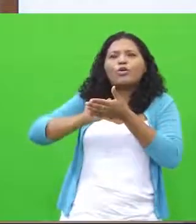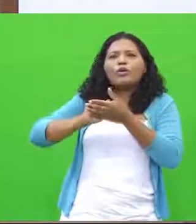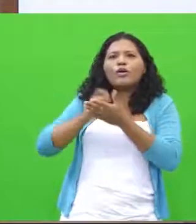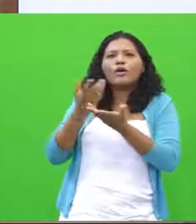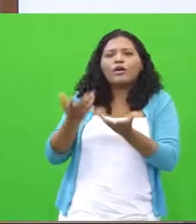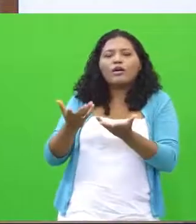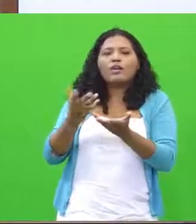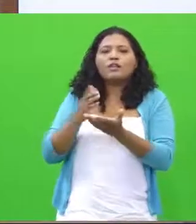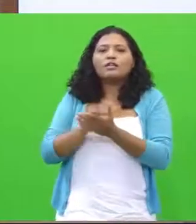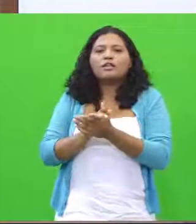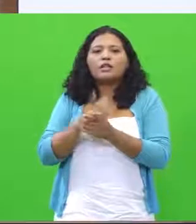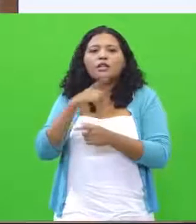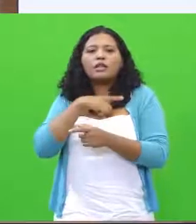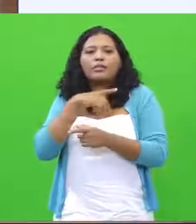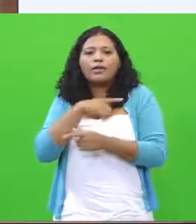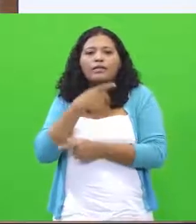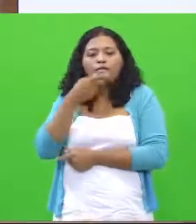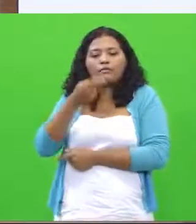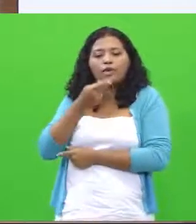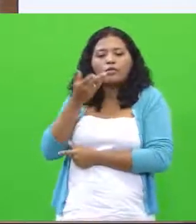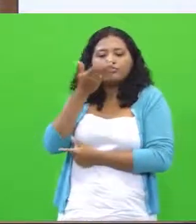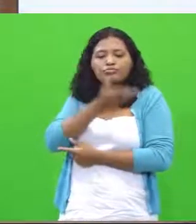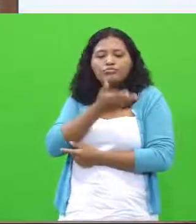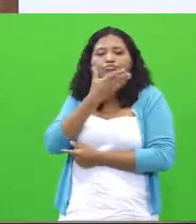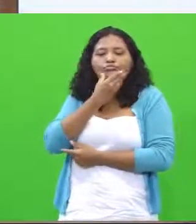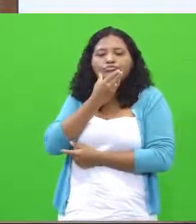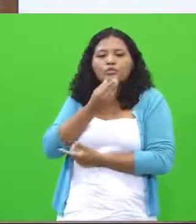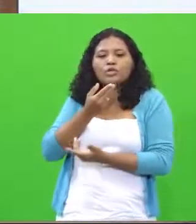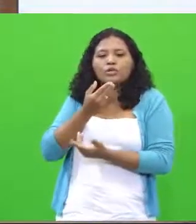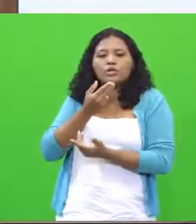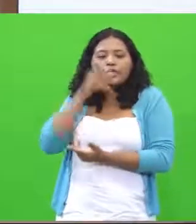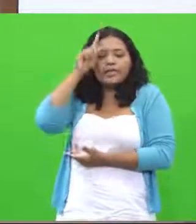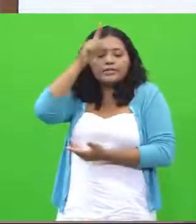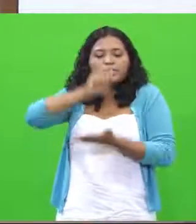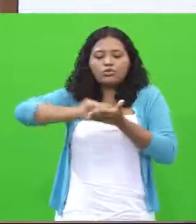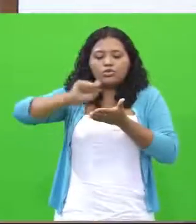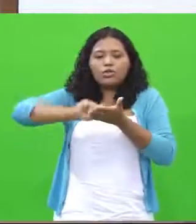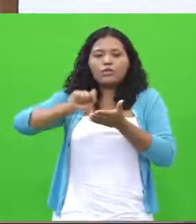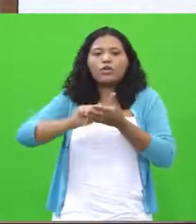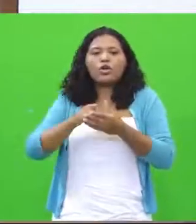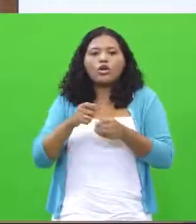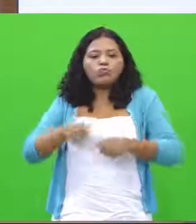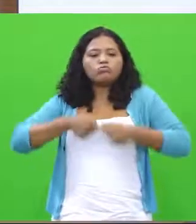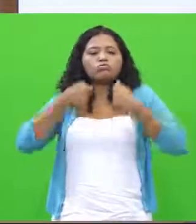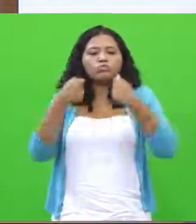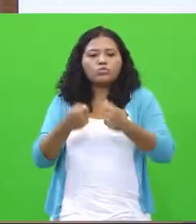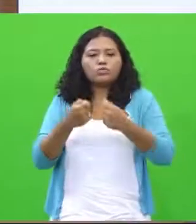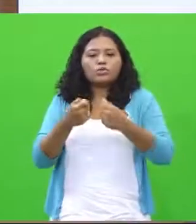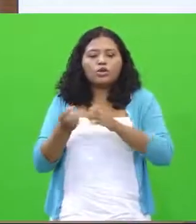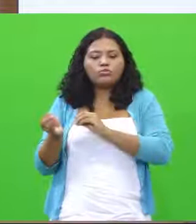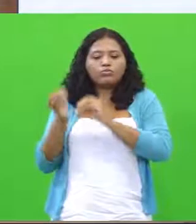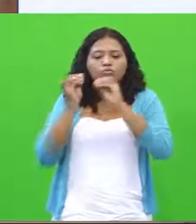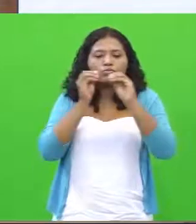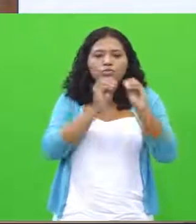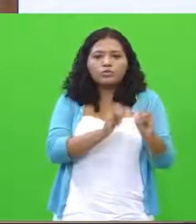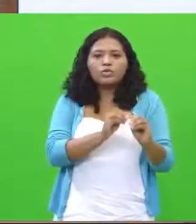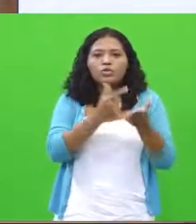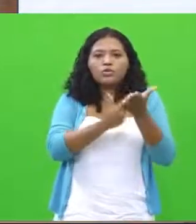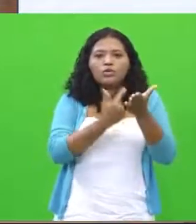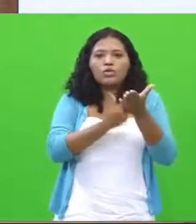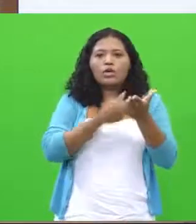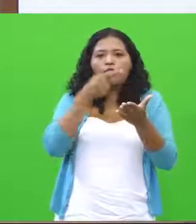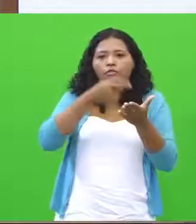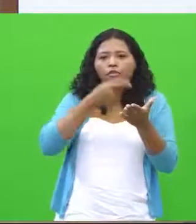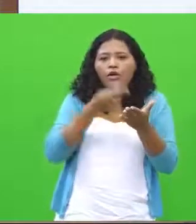Foi colocado na fala dele a questão da produção de um livro e nós podemos transferir a